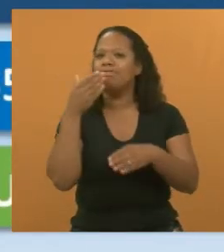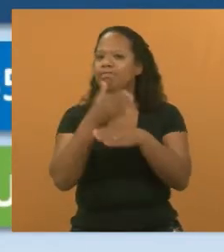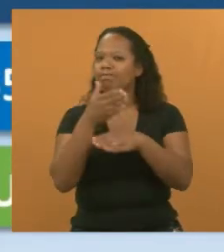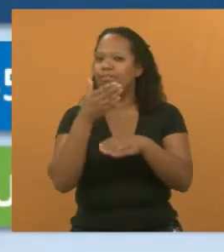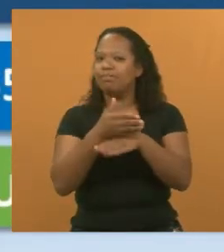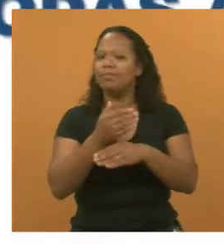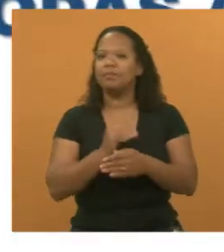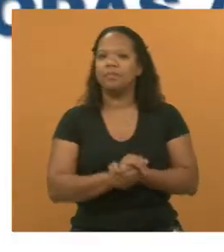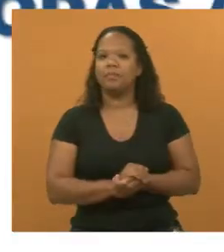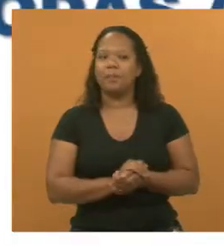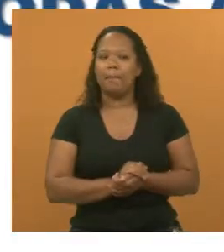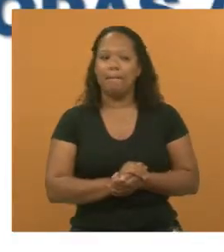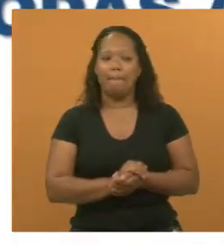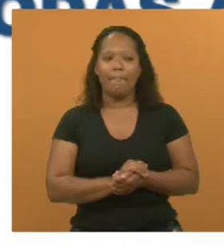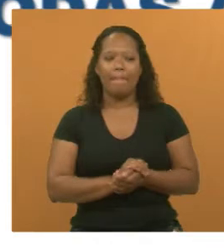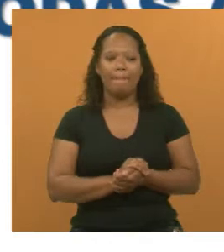por favor.